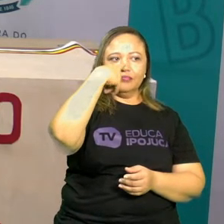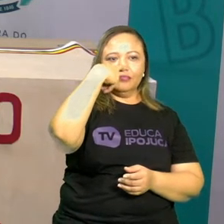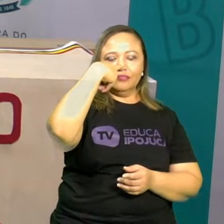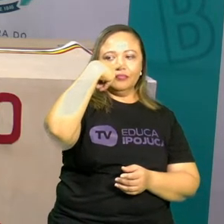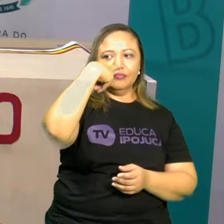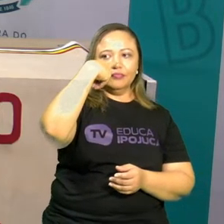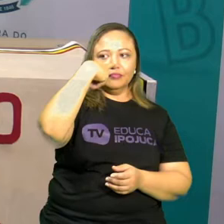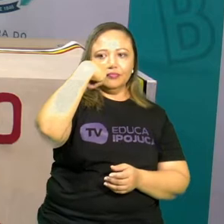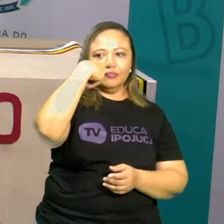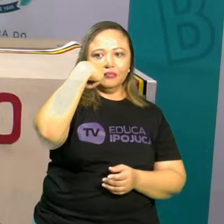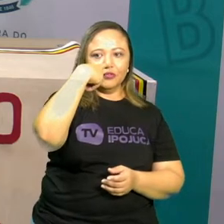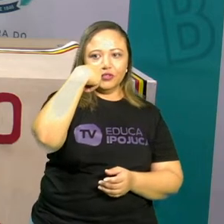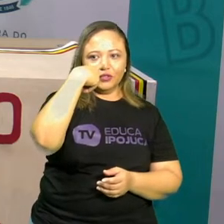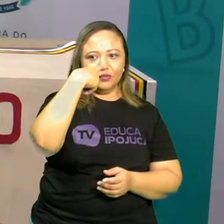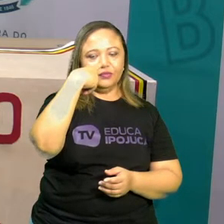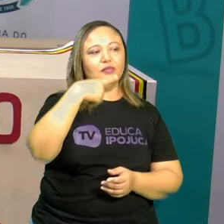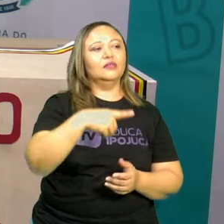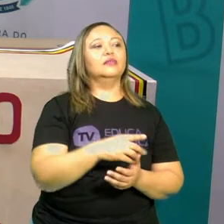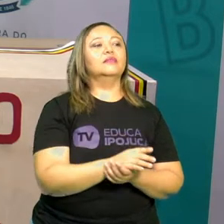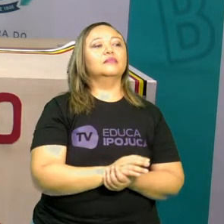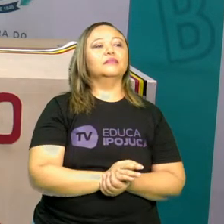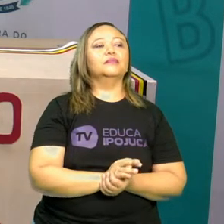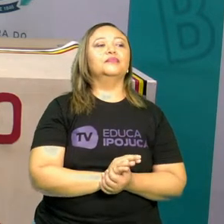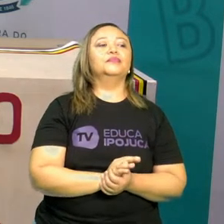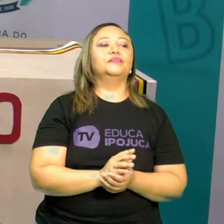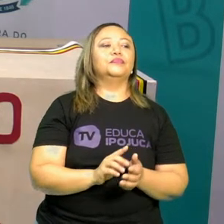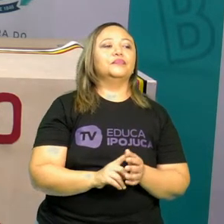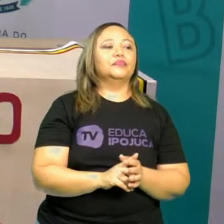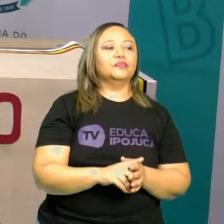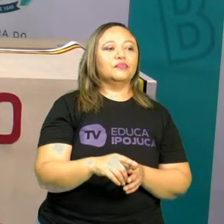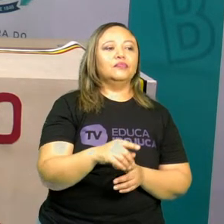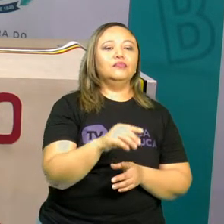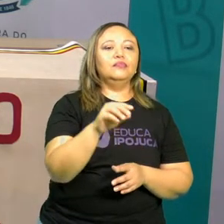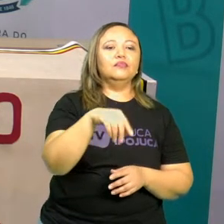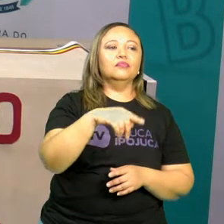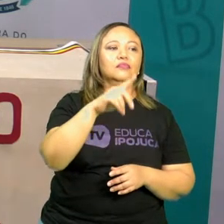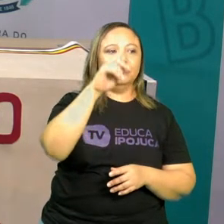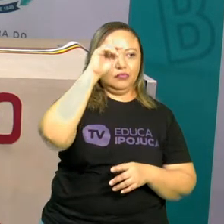pontinha do nariz. Vamos ver mais um comando.